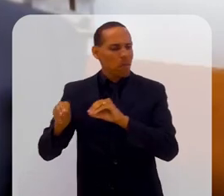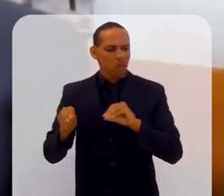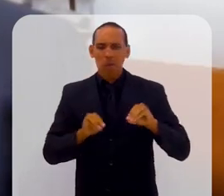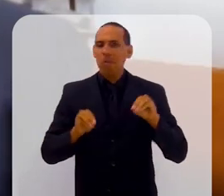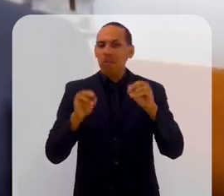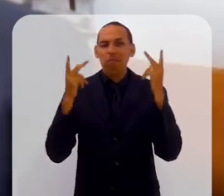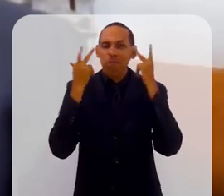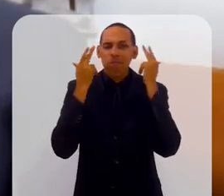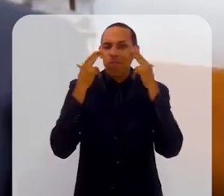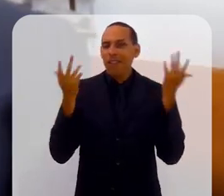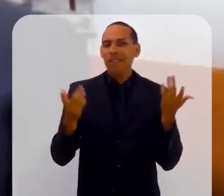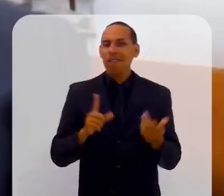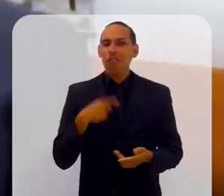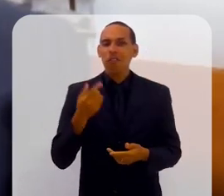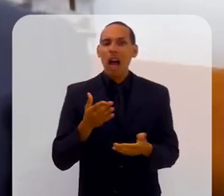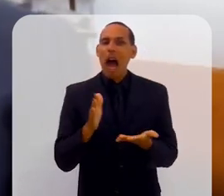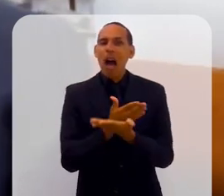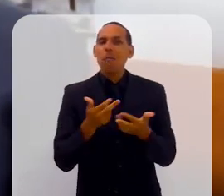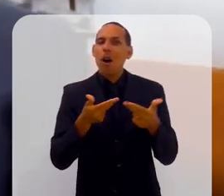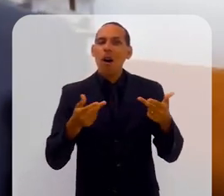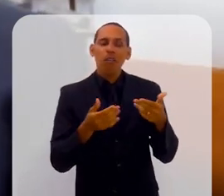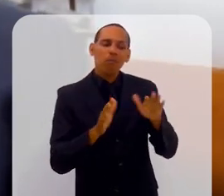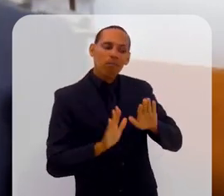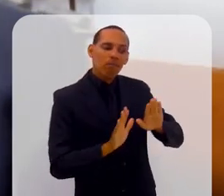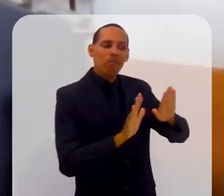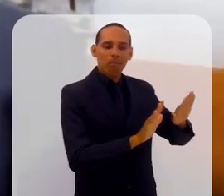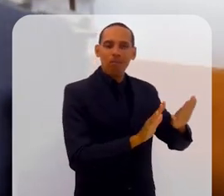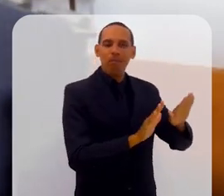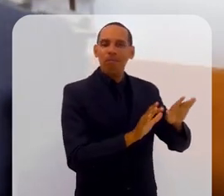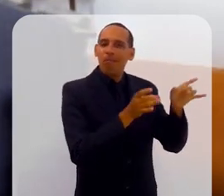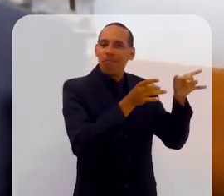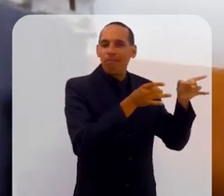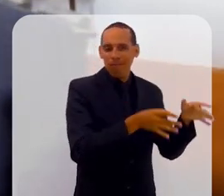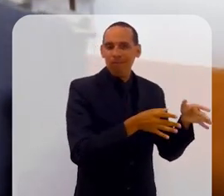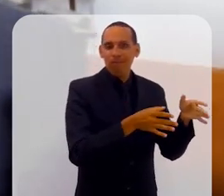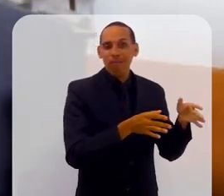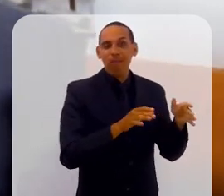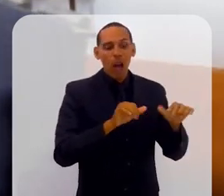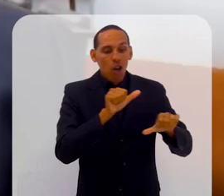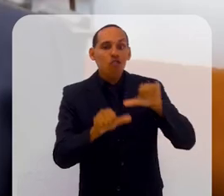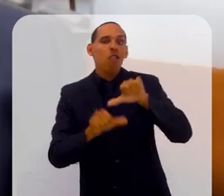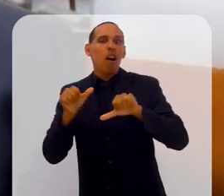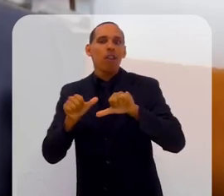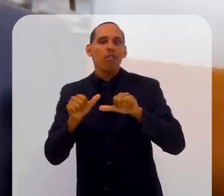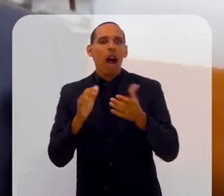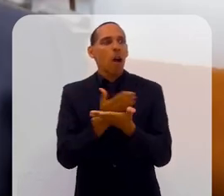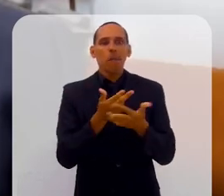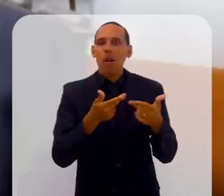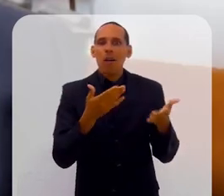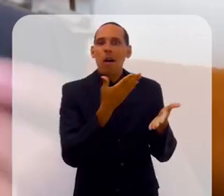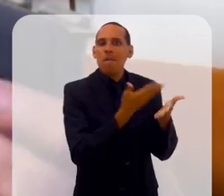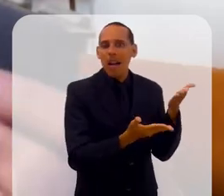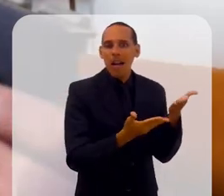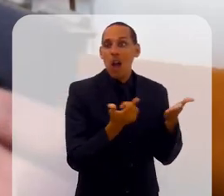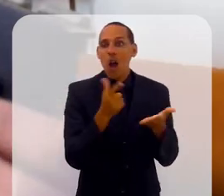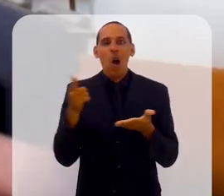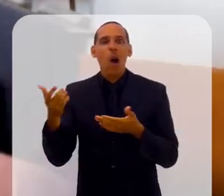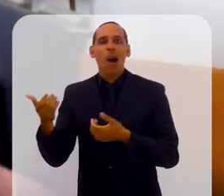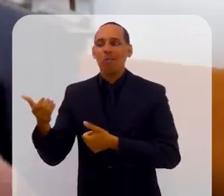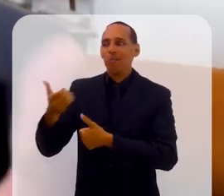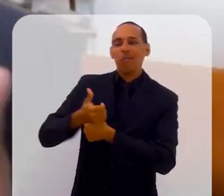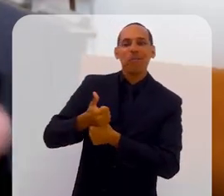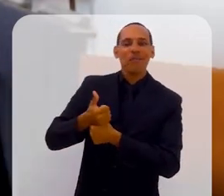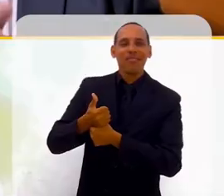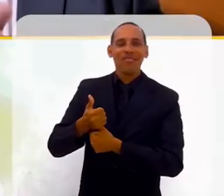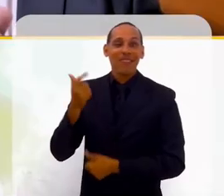entendendo que é natural. A gente deixa alguma coisa para trás, há uma troca, eu abandono algo, perco algo, mas eu ganho uma outra